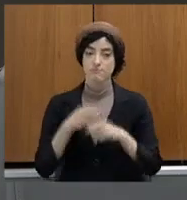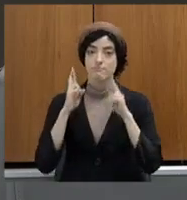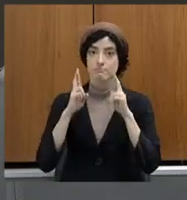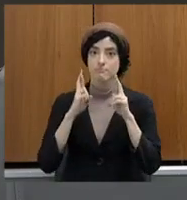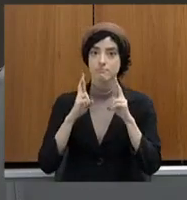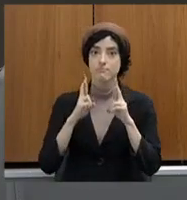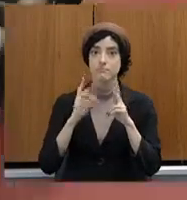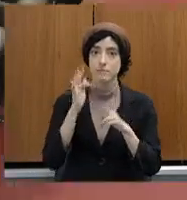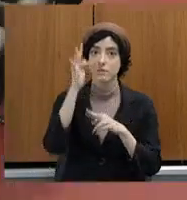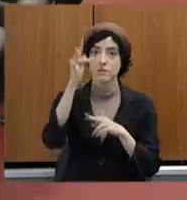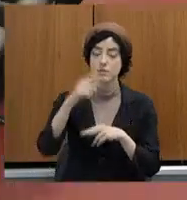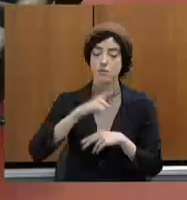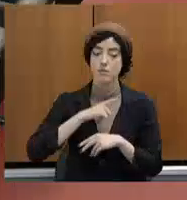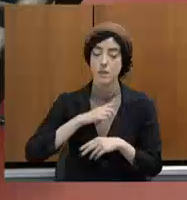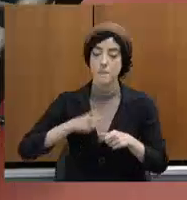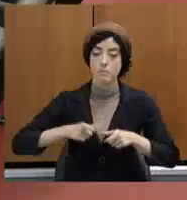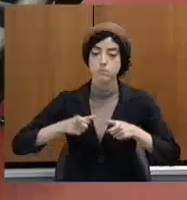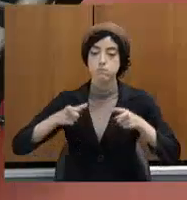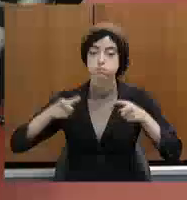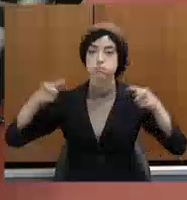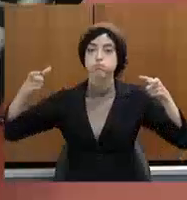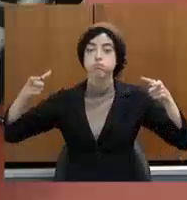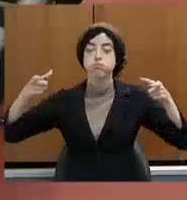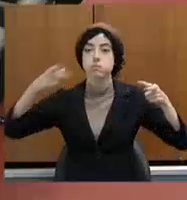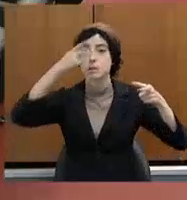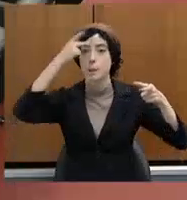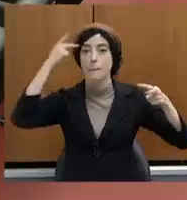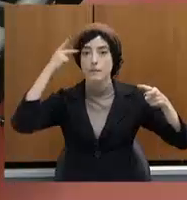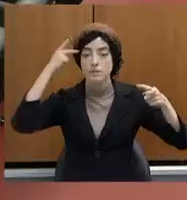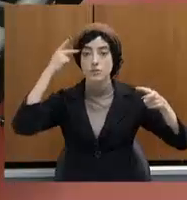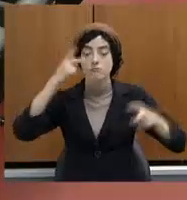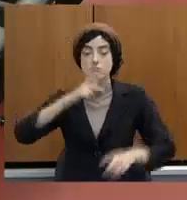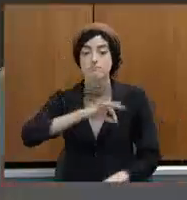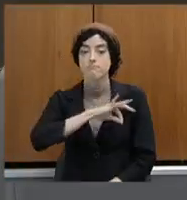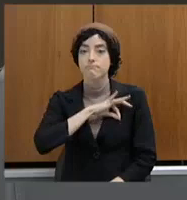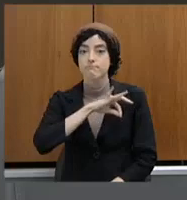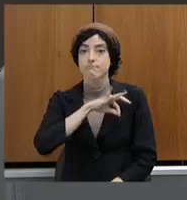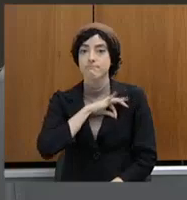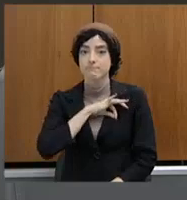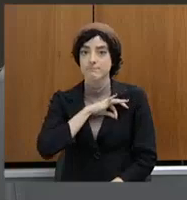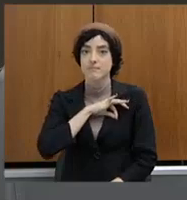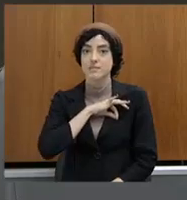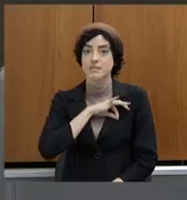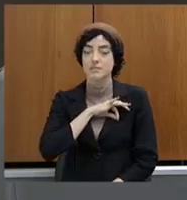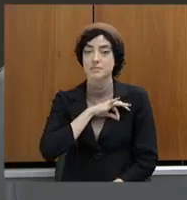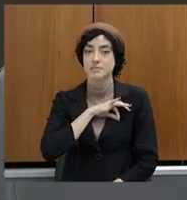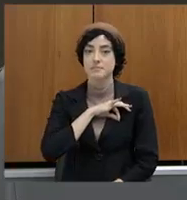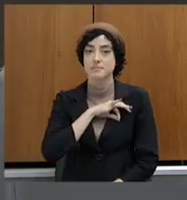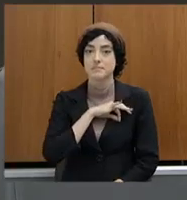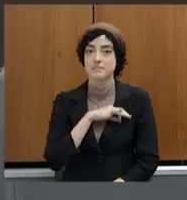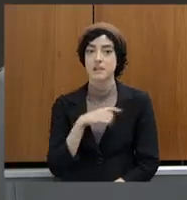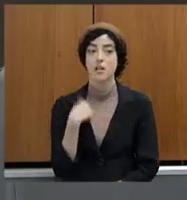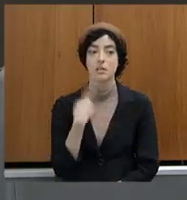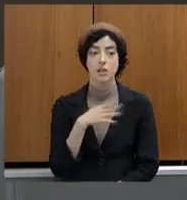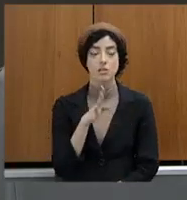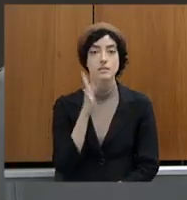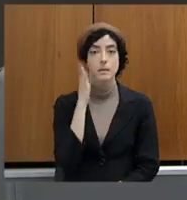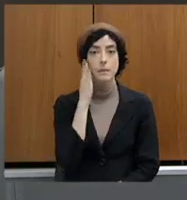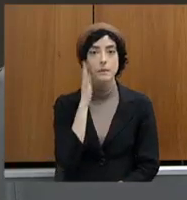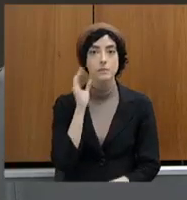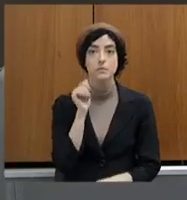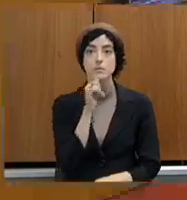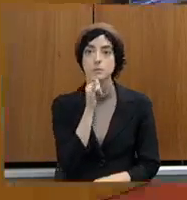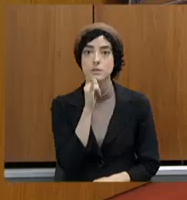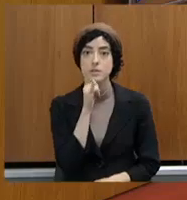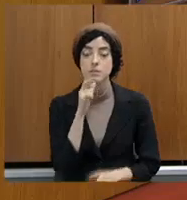policiais a serviço do povo de Minas Gerais, até porque a gente sabe da dificuldade dos policiais que já estão na instituição, às vezes, de ter que trabalhar